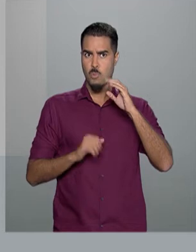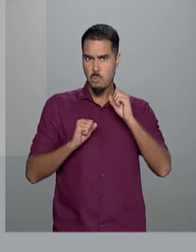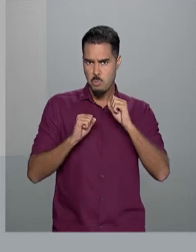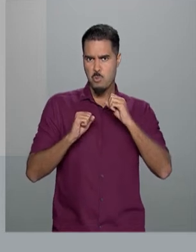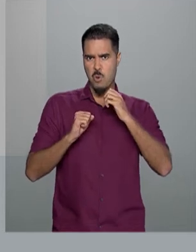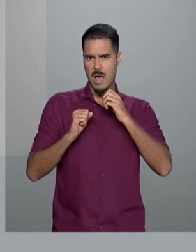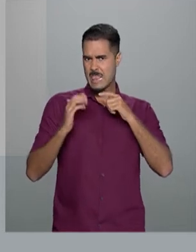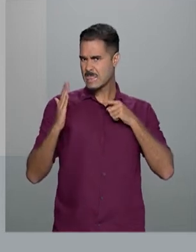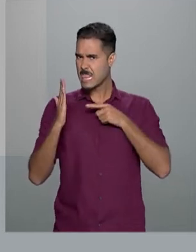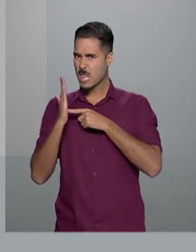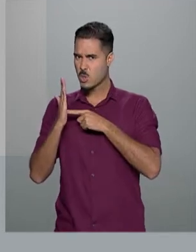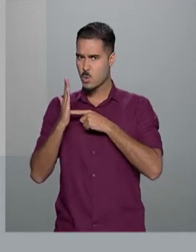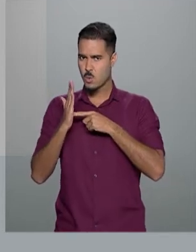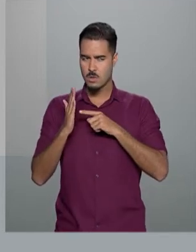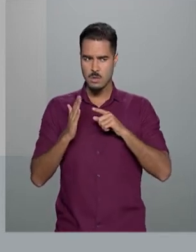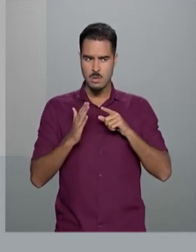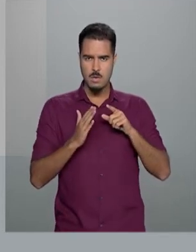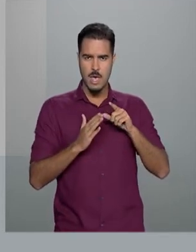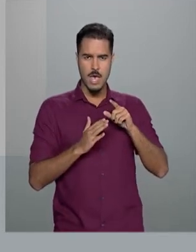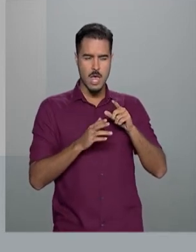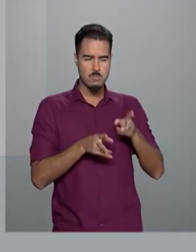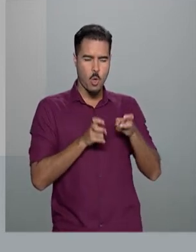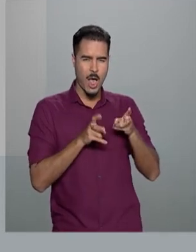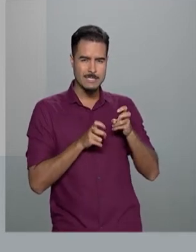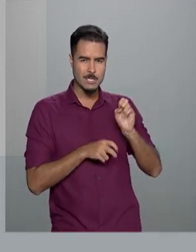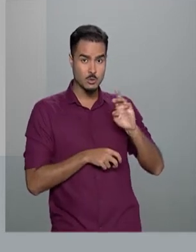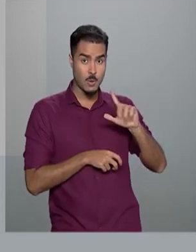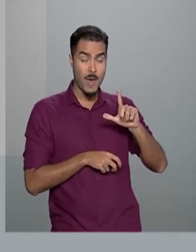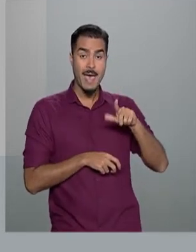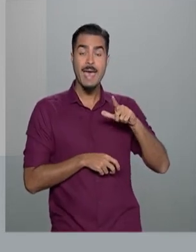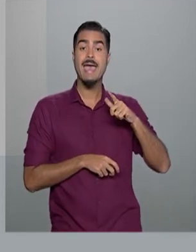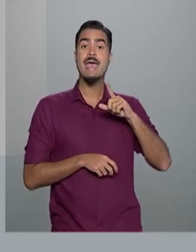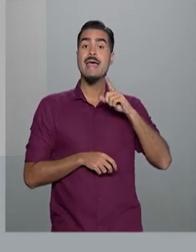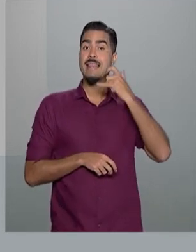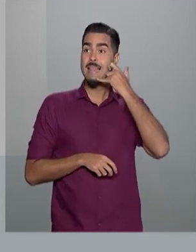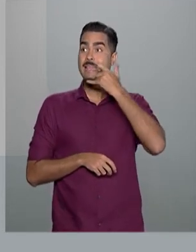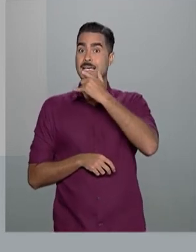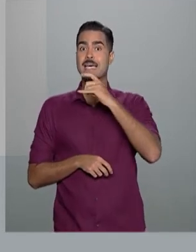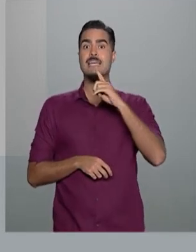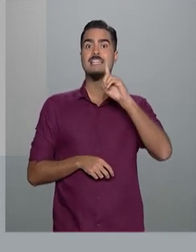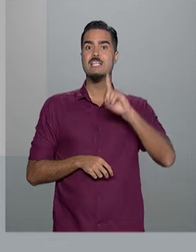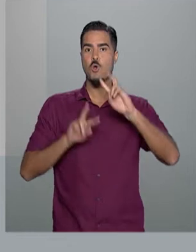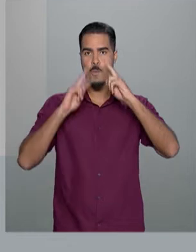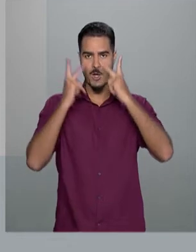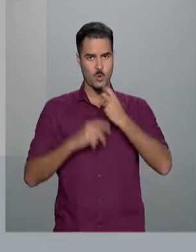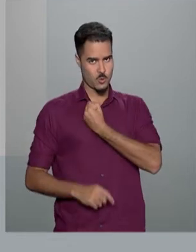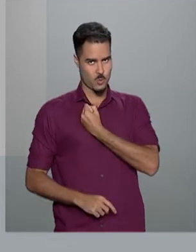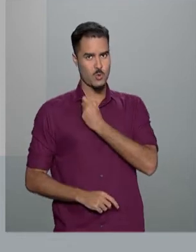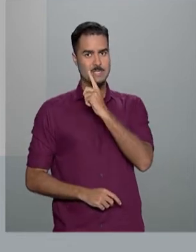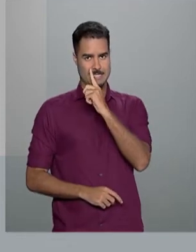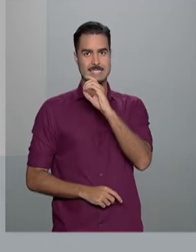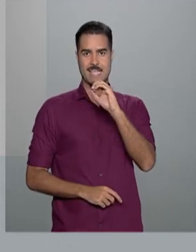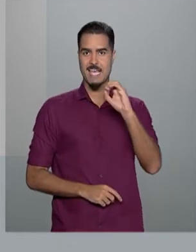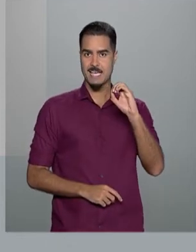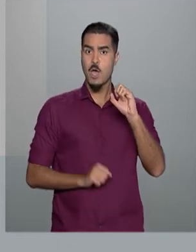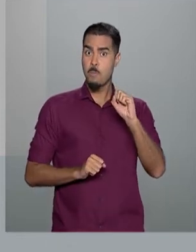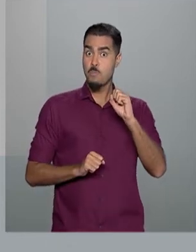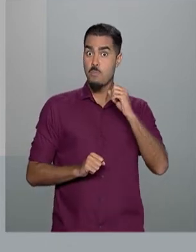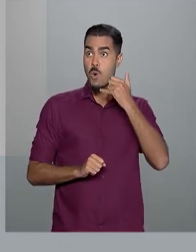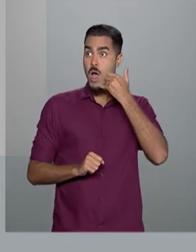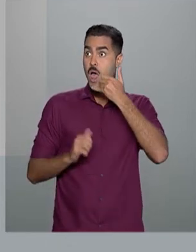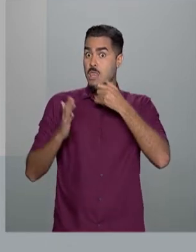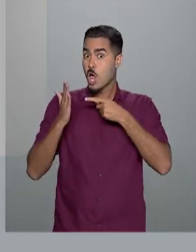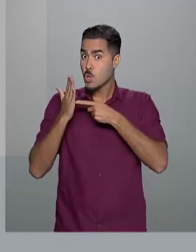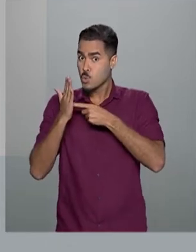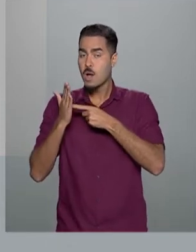denunciar a exploração sexual de crianças e adolescentes é o Disque Direitos Humanos, no número 100. A denúncia pode ser feita de forma